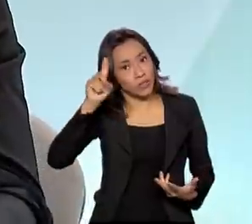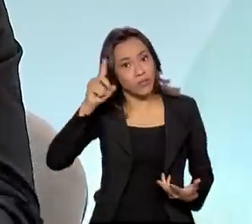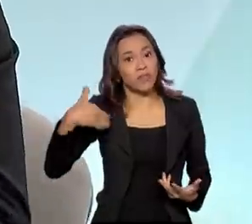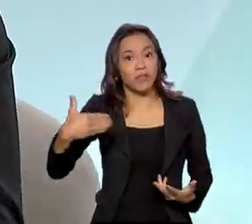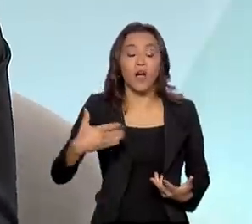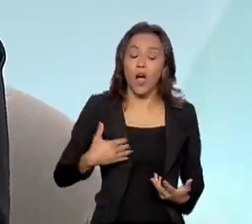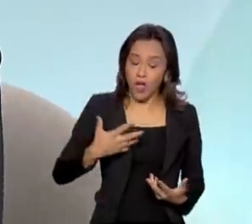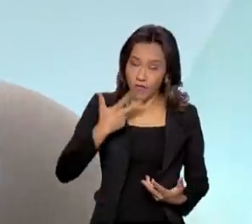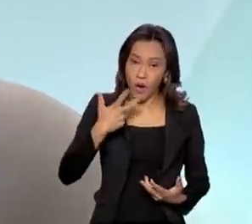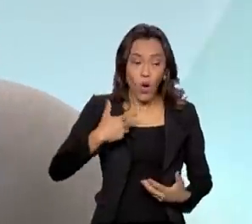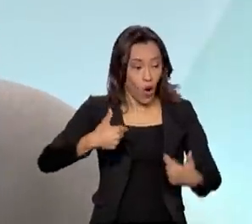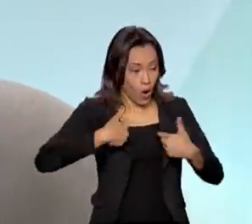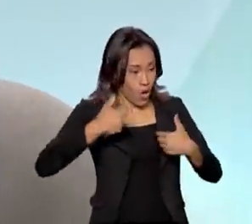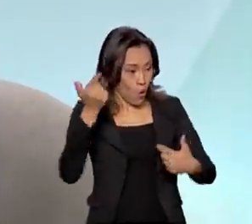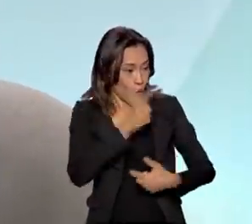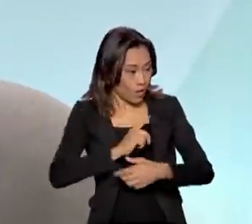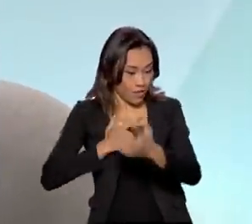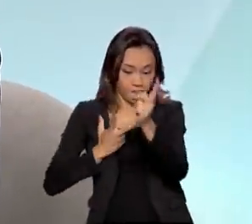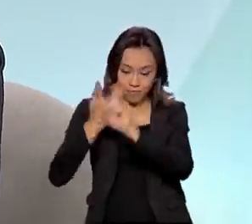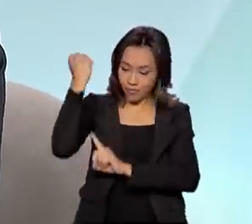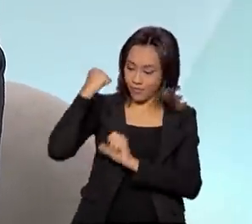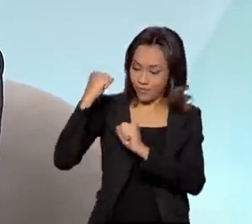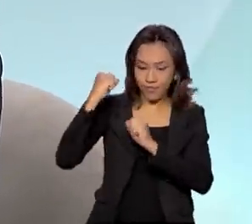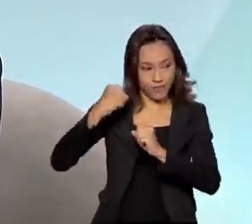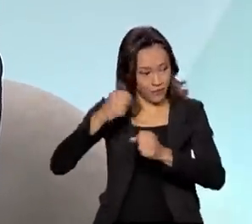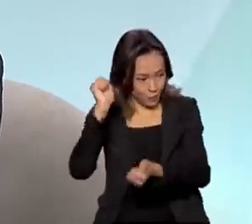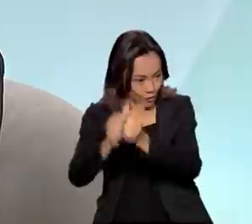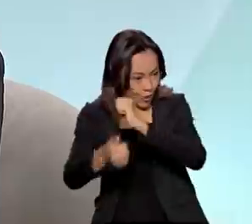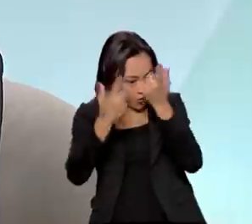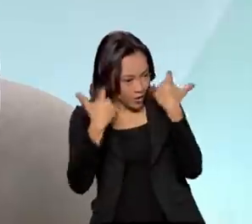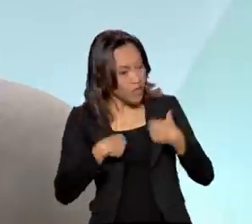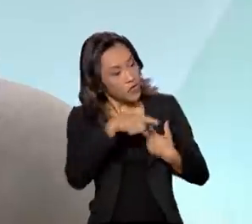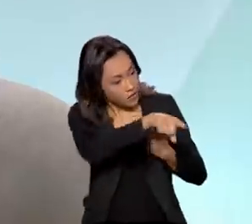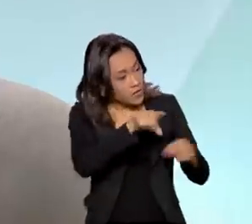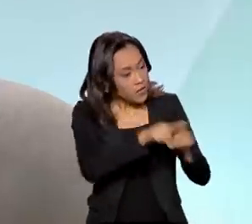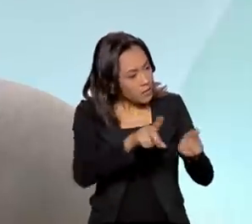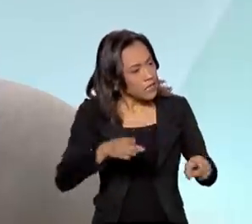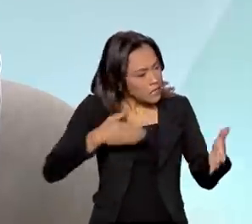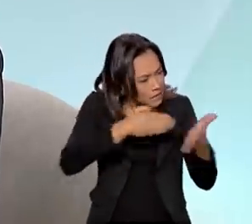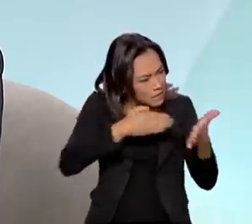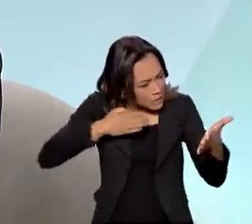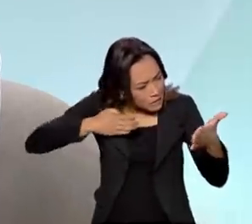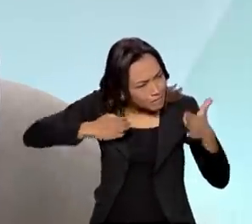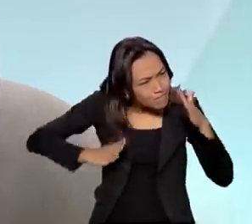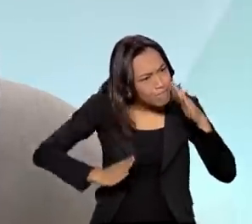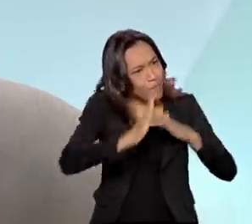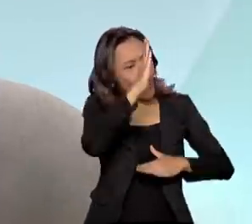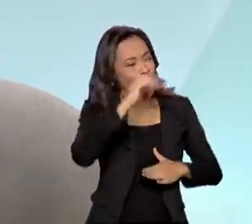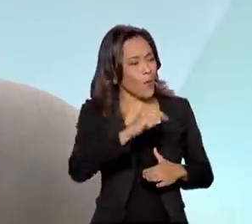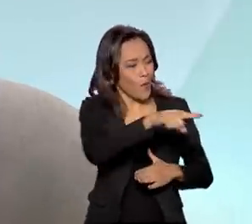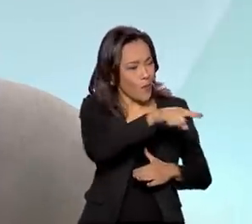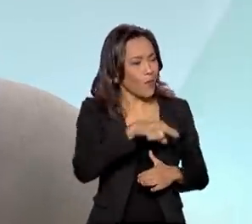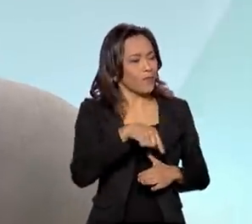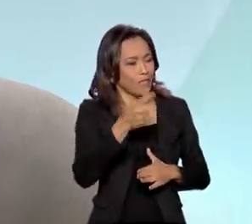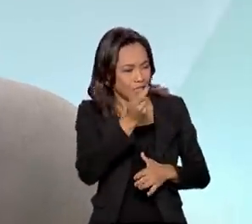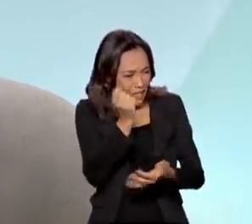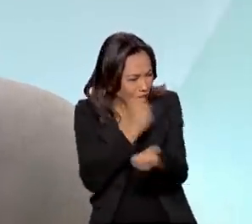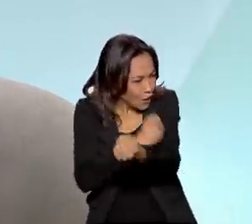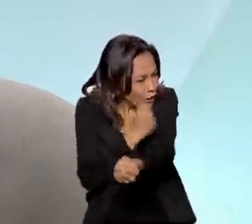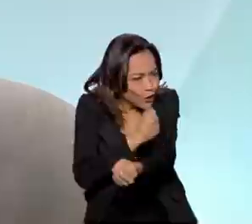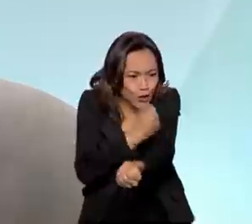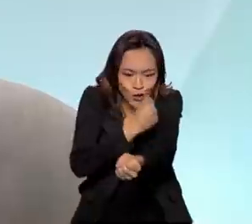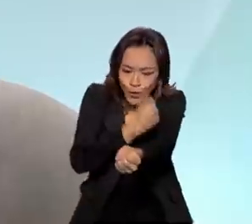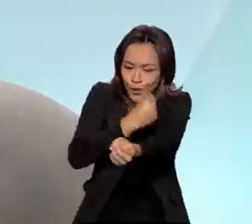olha, eu superei os meus limites e conquistei a medalha e você tem superado seus limites todos os dias para enfrentar esse inimigo